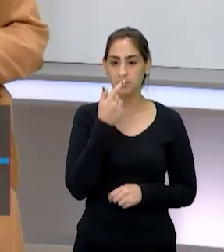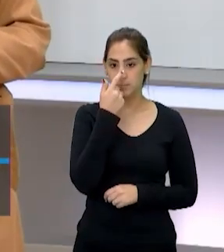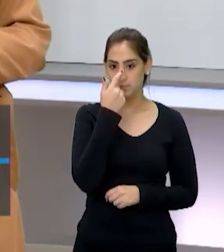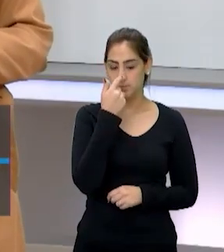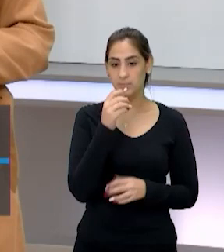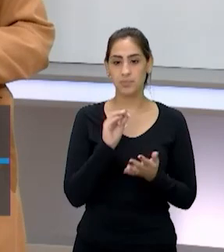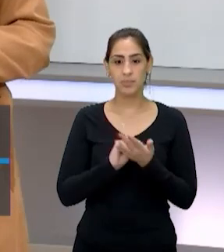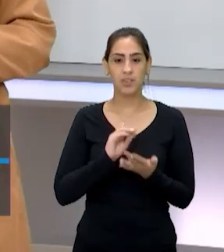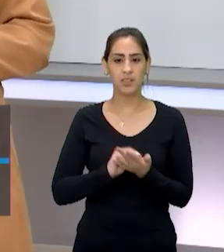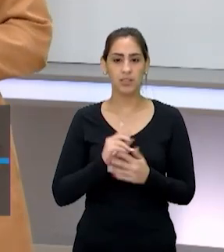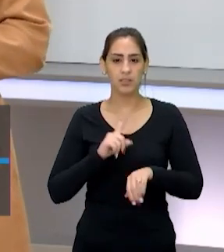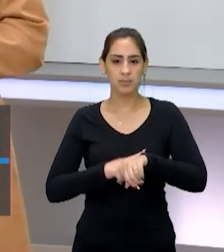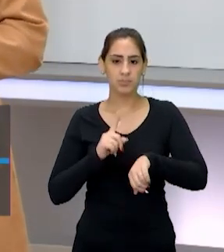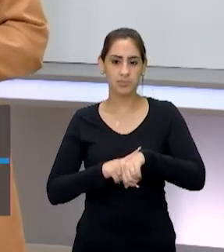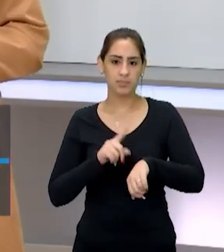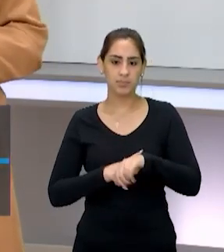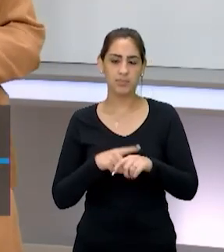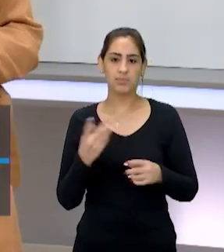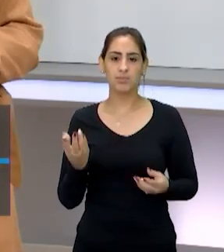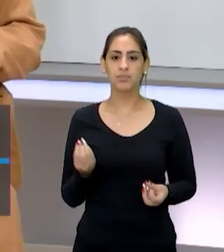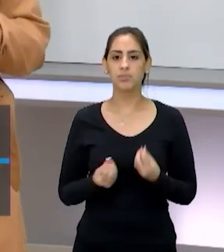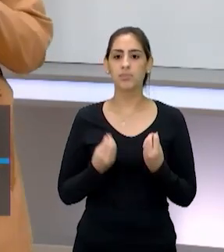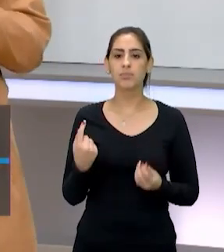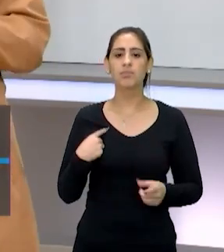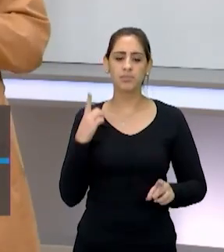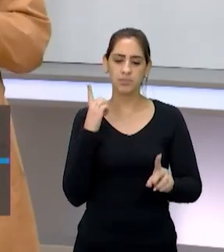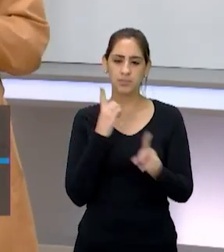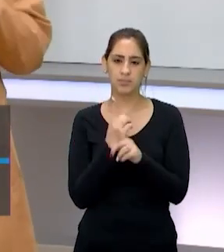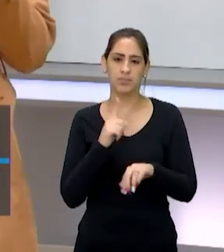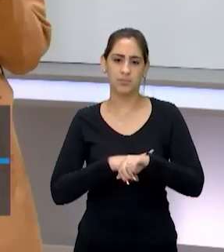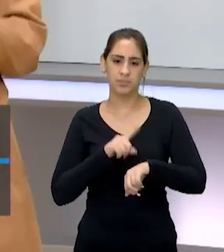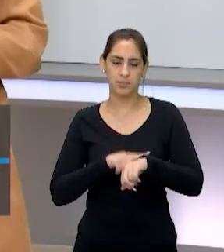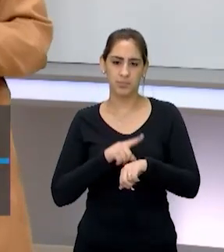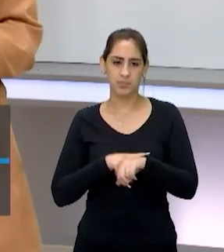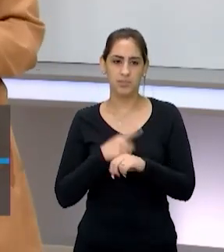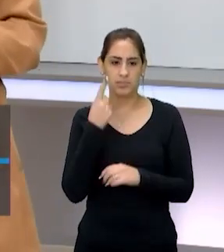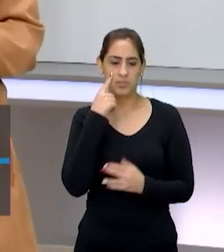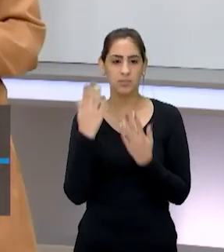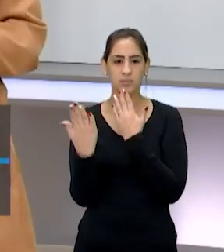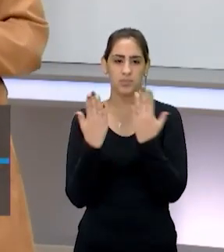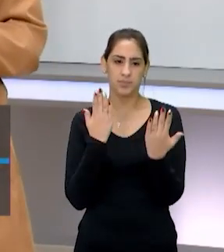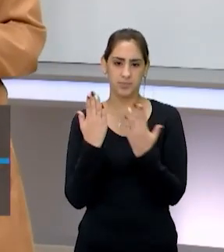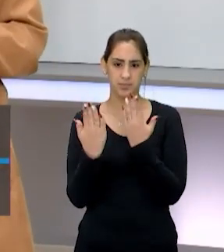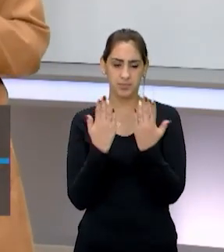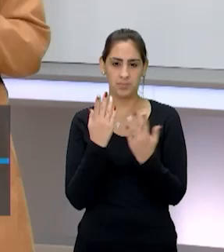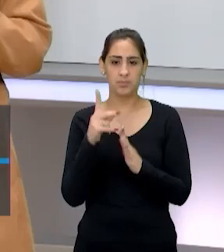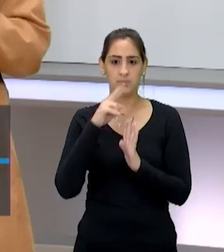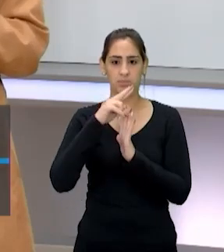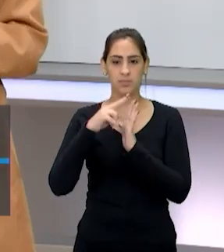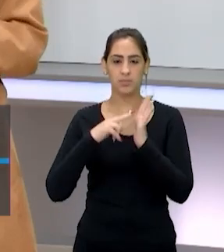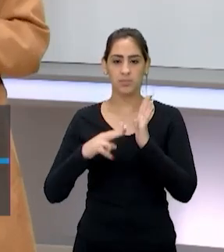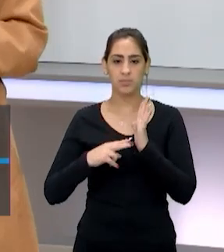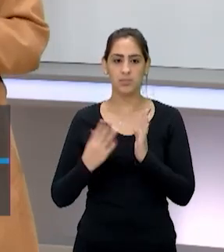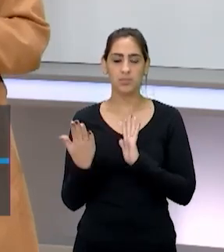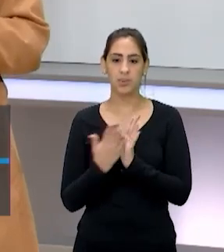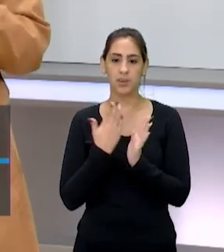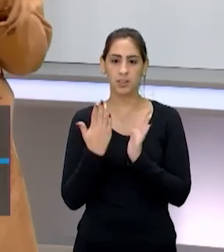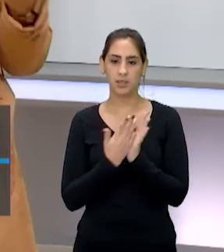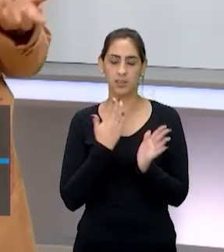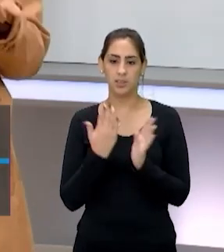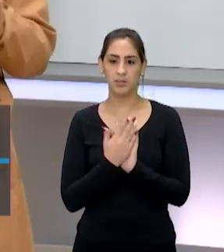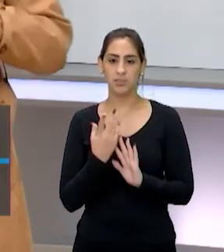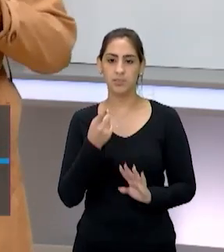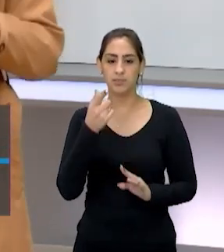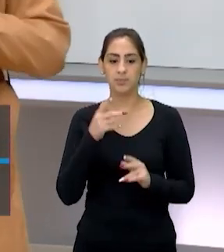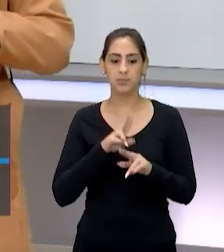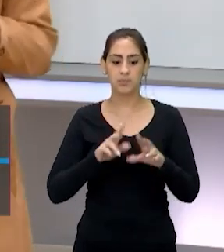falta tempo, mas a gente encontra o tempinho. Vamos comparar a leitura aí de livros com tanto